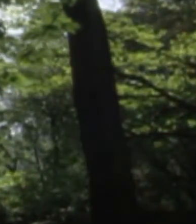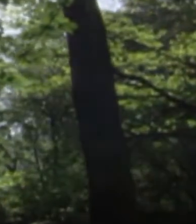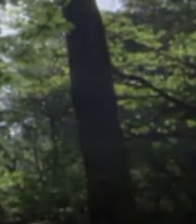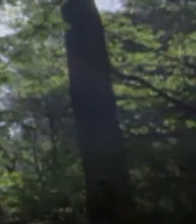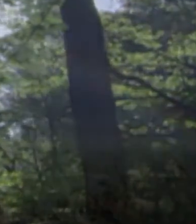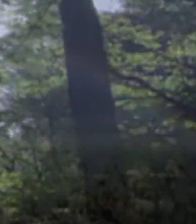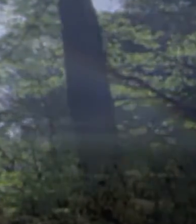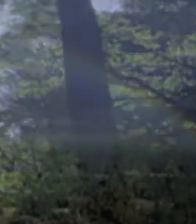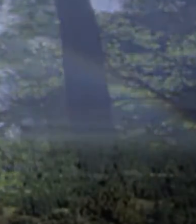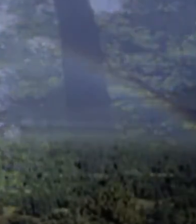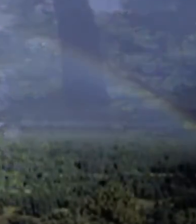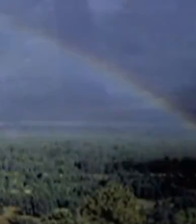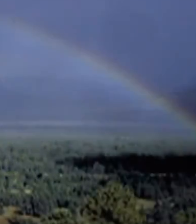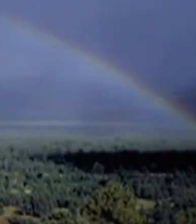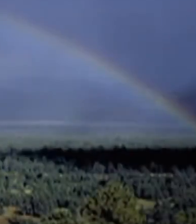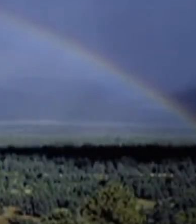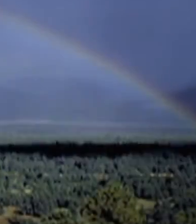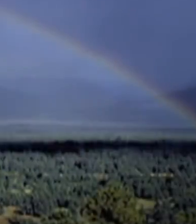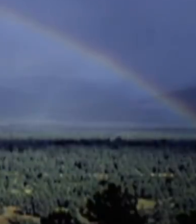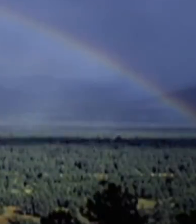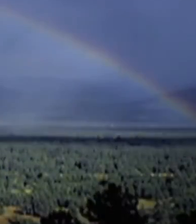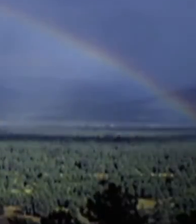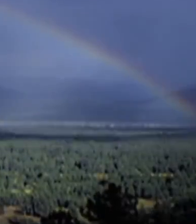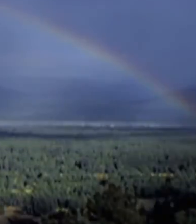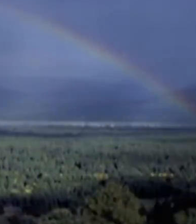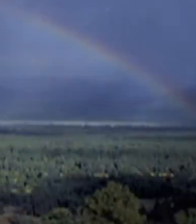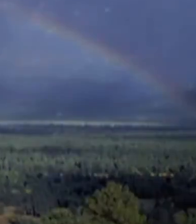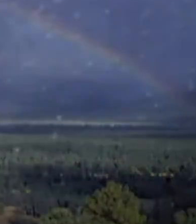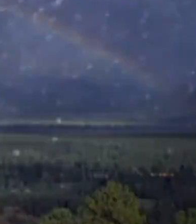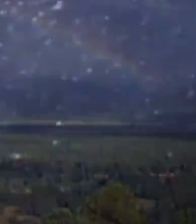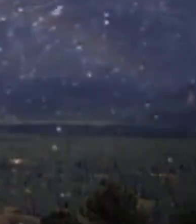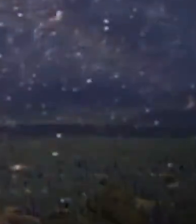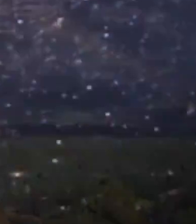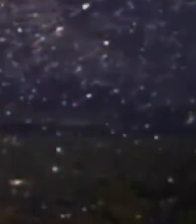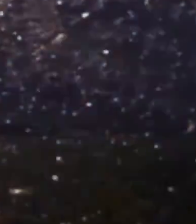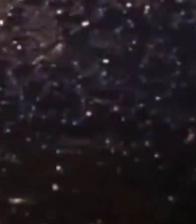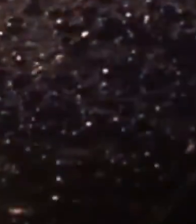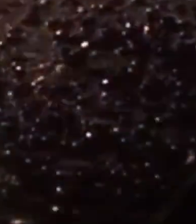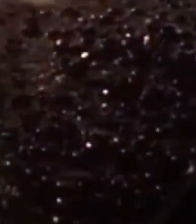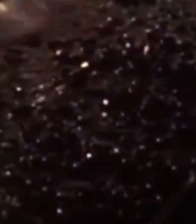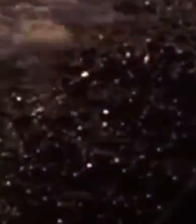Cai, cai a chuva sobre o mal e o bom